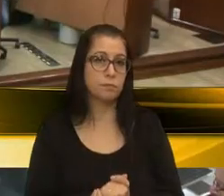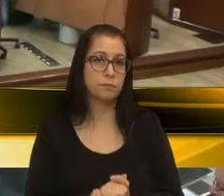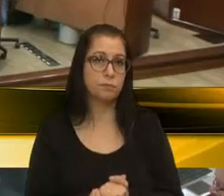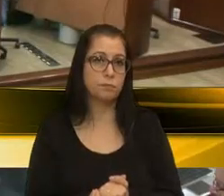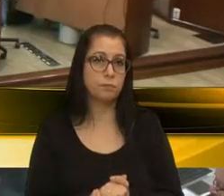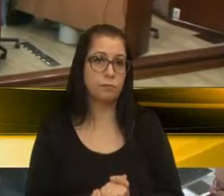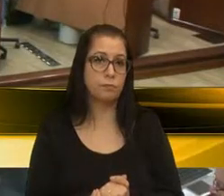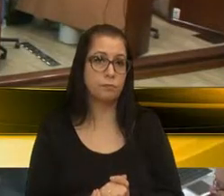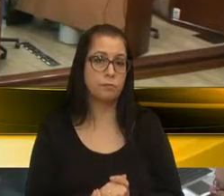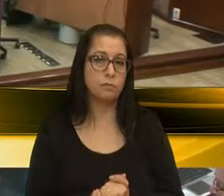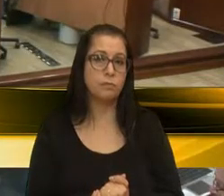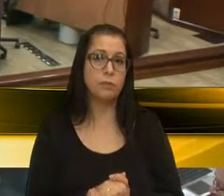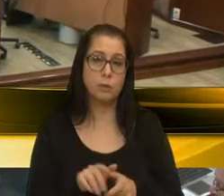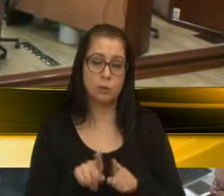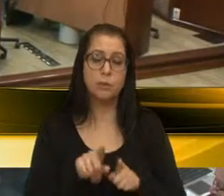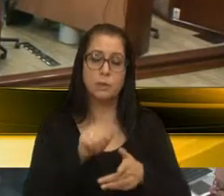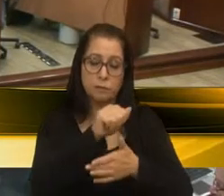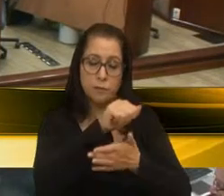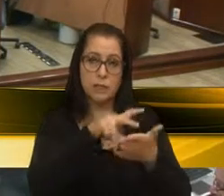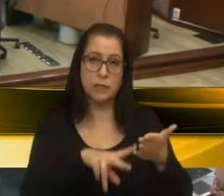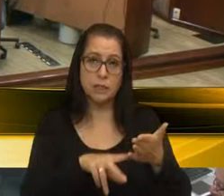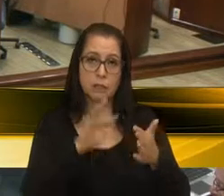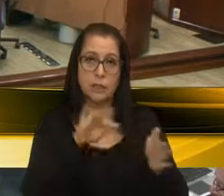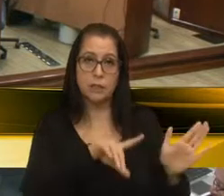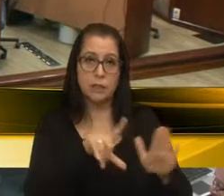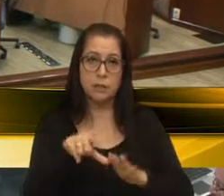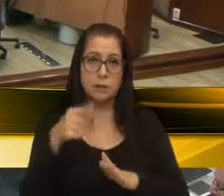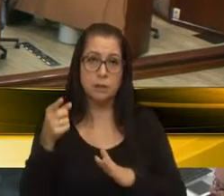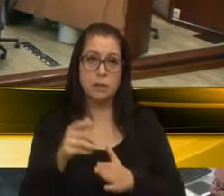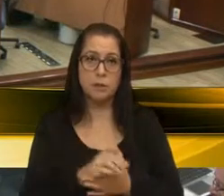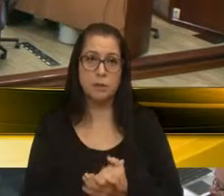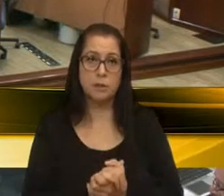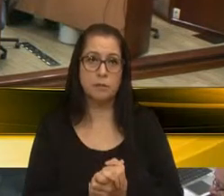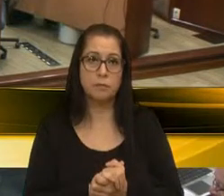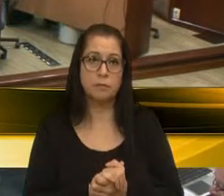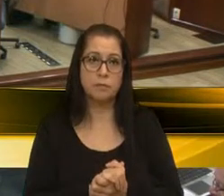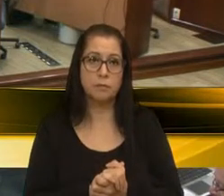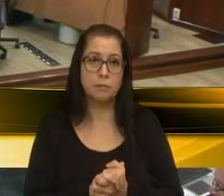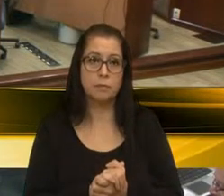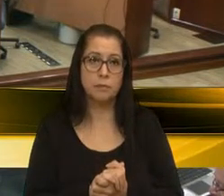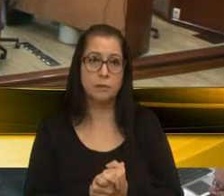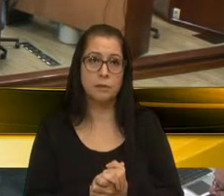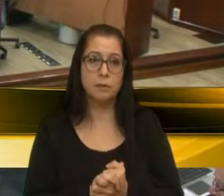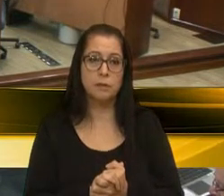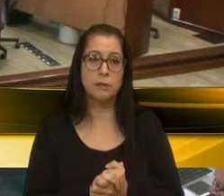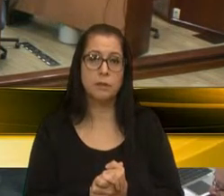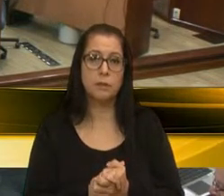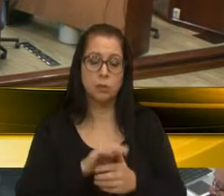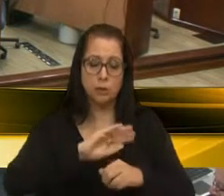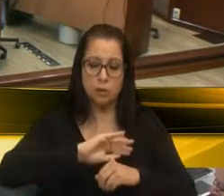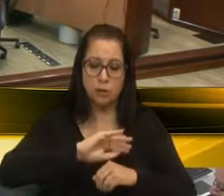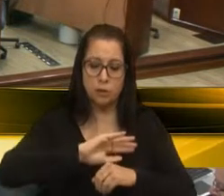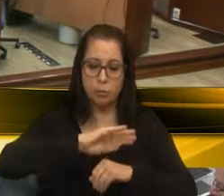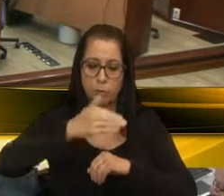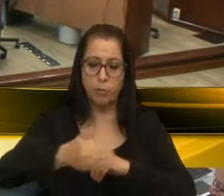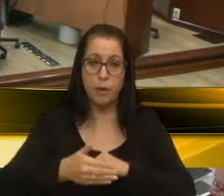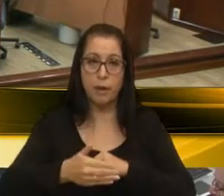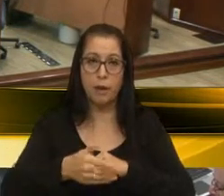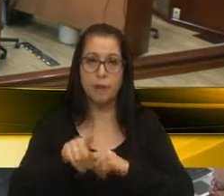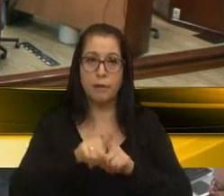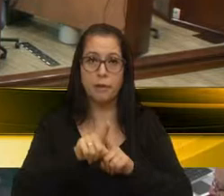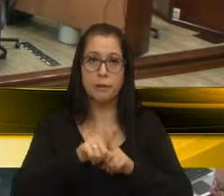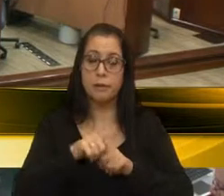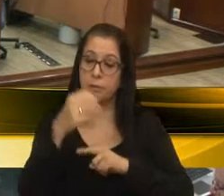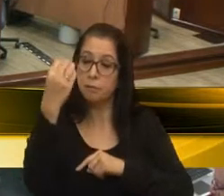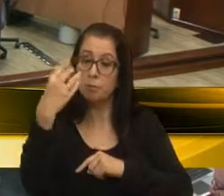vejo assim, fiquei analisando agora, fim de semana, aí também, né, onde que a lombada eletrônica, eu vejo assim, que está